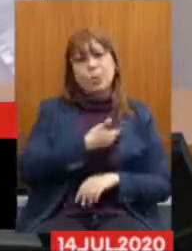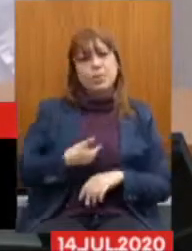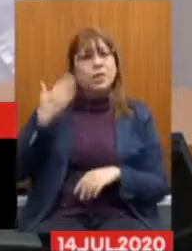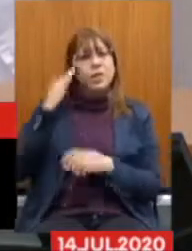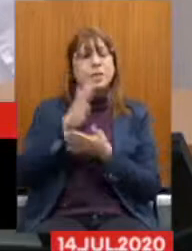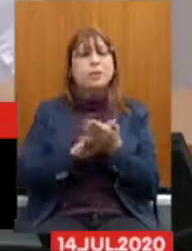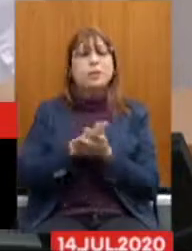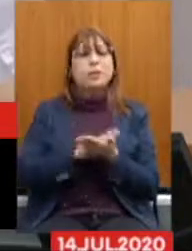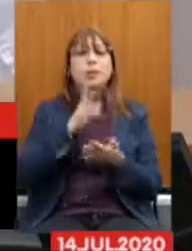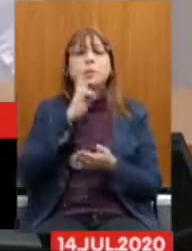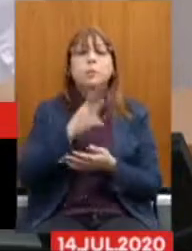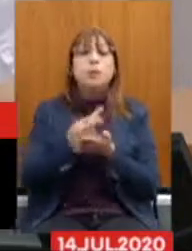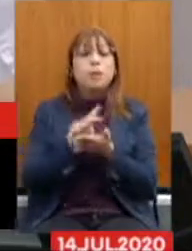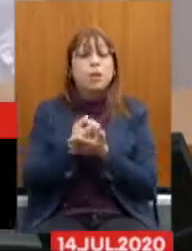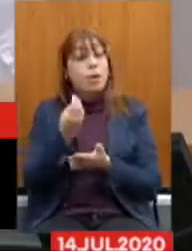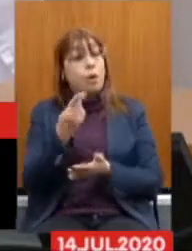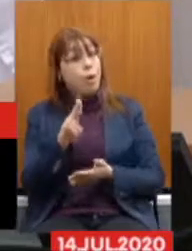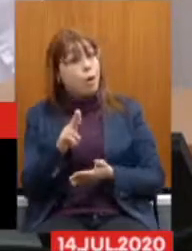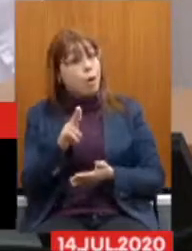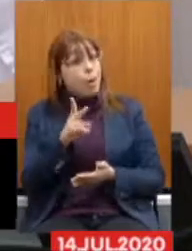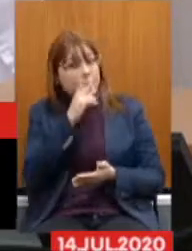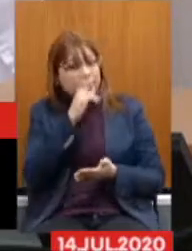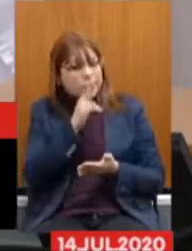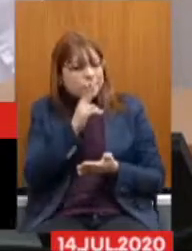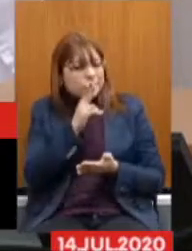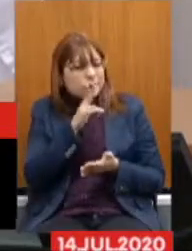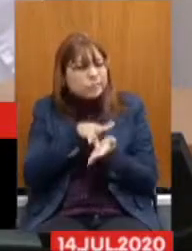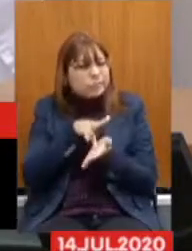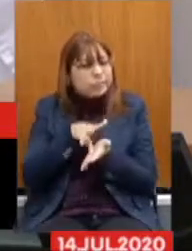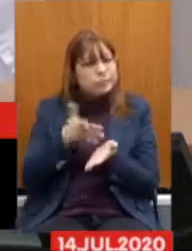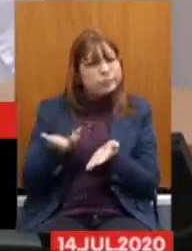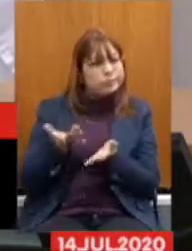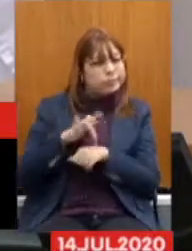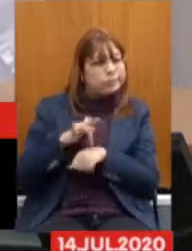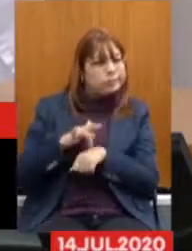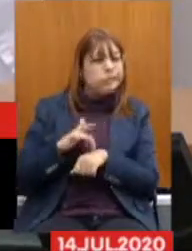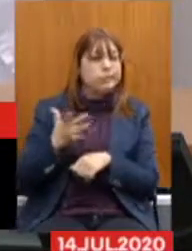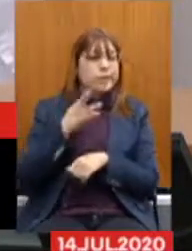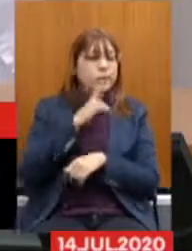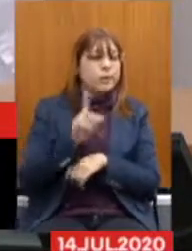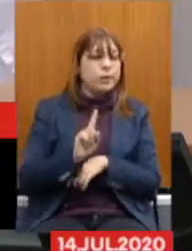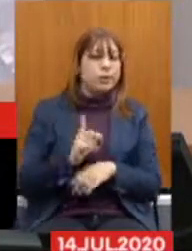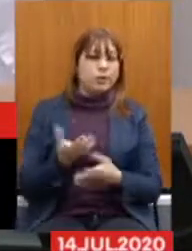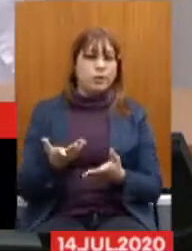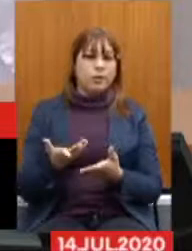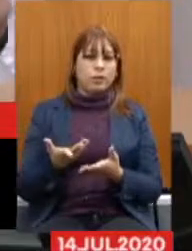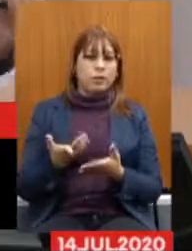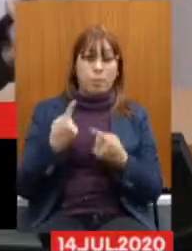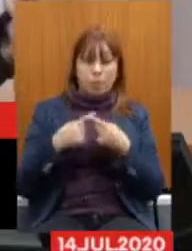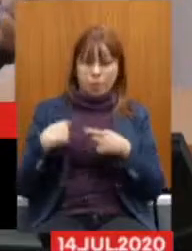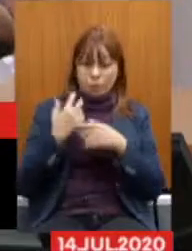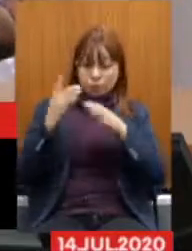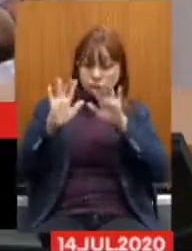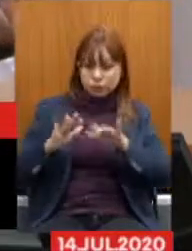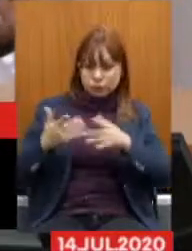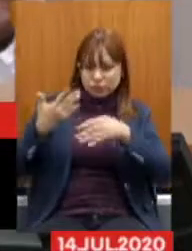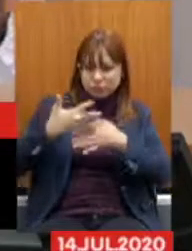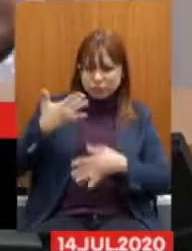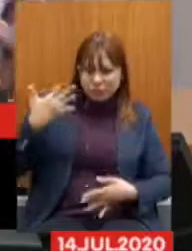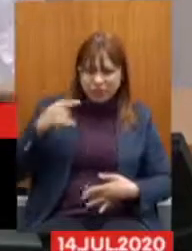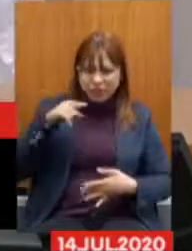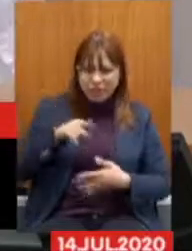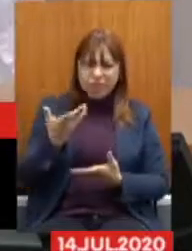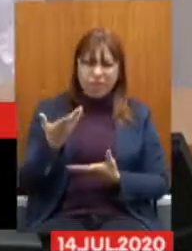sabendo Estava respondendo errado Ou então fugia da resposta Ou respondia errado Ou não respondia No chat Quem estava acompanhando Mas não vai ter resposta